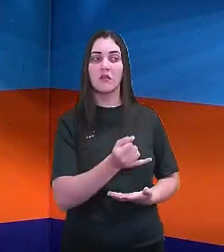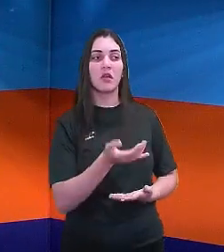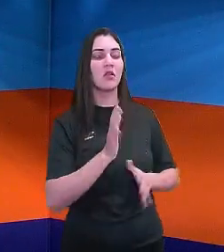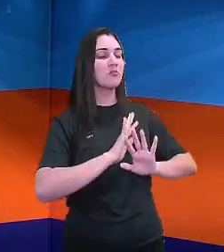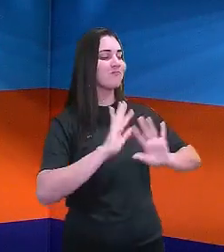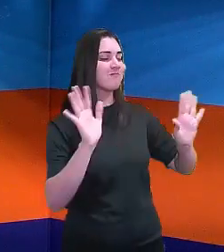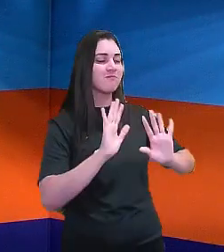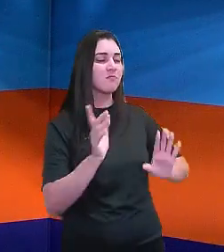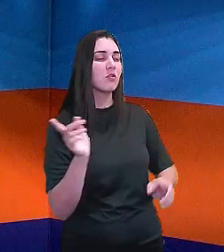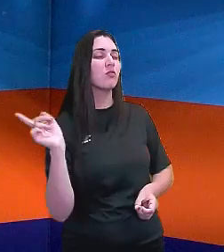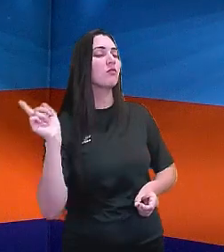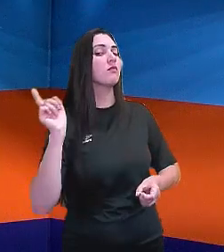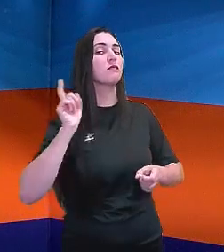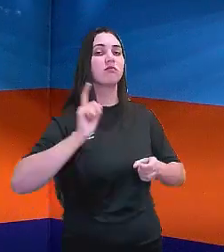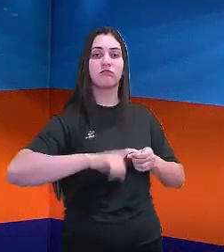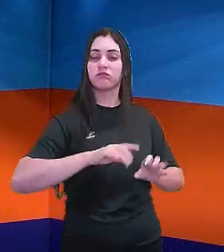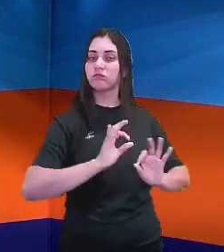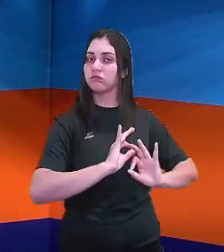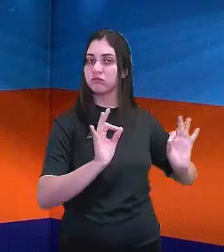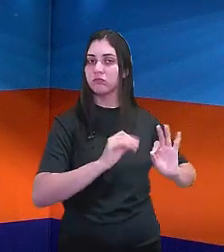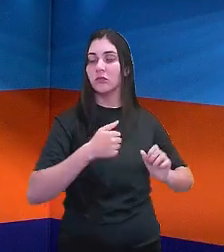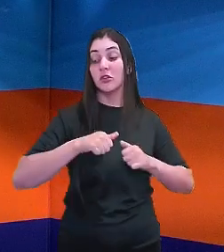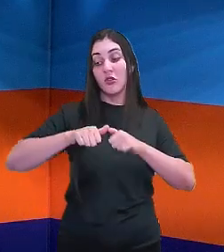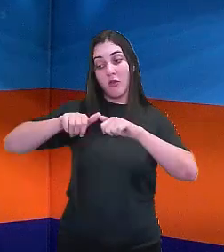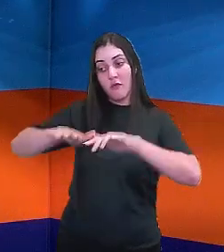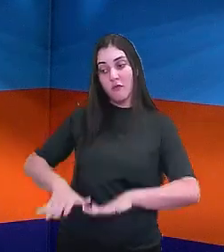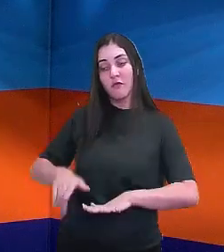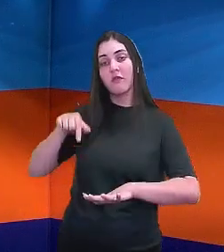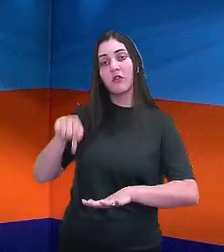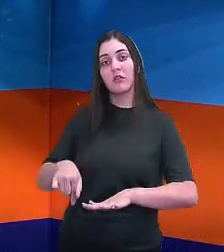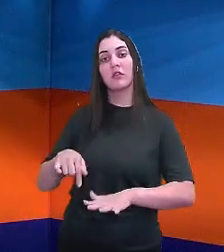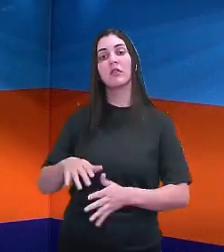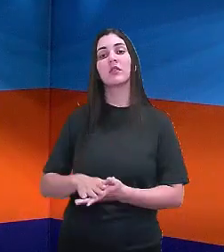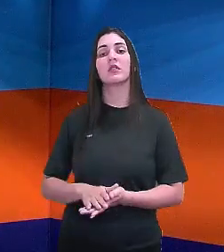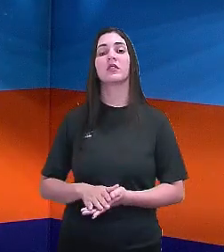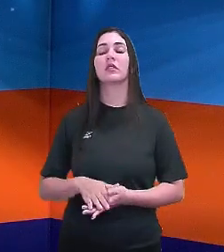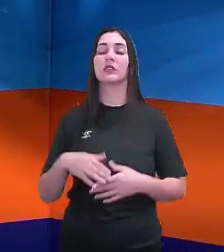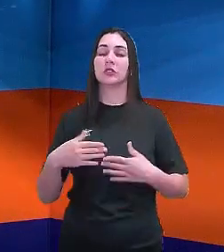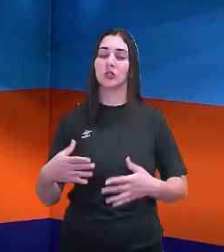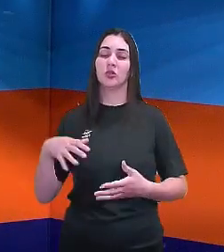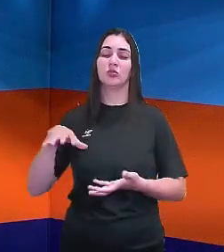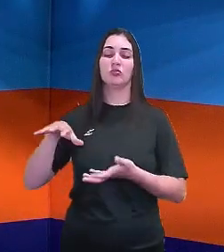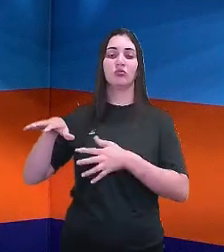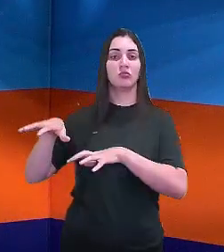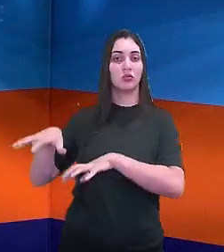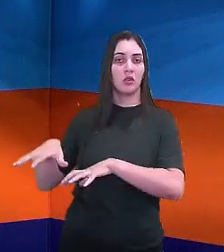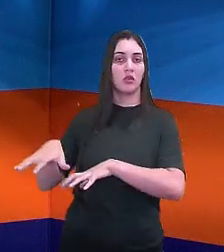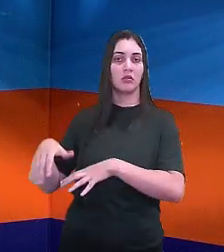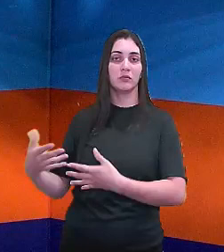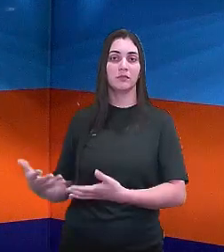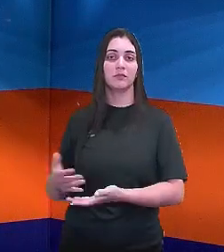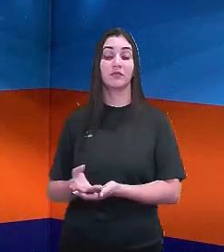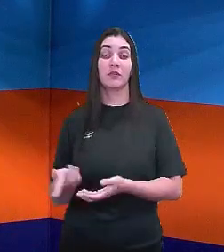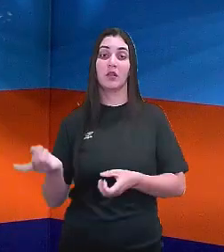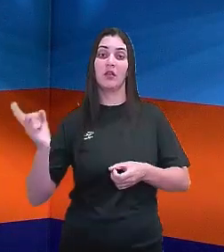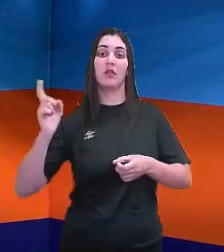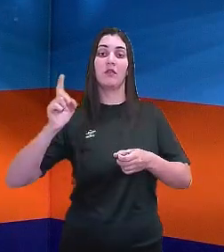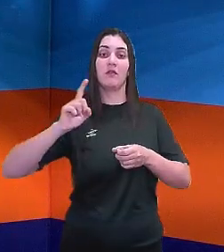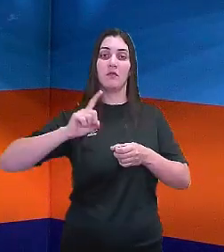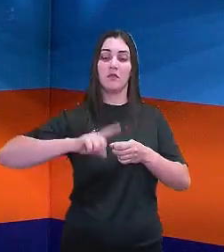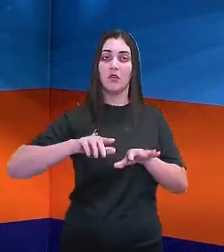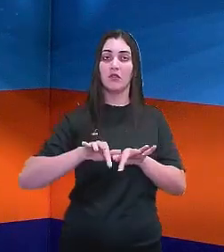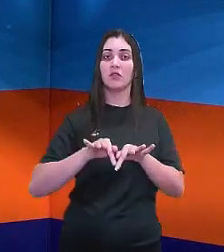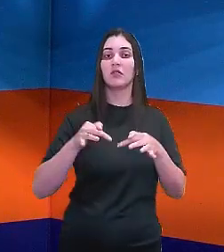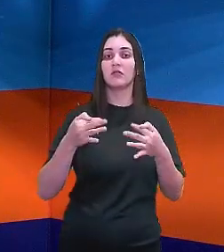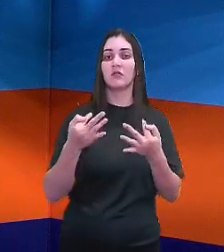volta, que fica aqui no então Reino Unido, a Volta da Família Real,